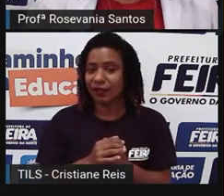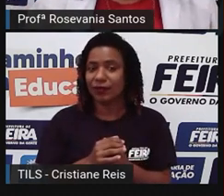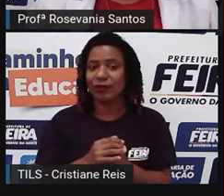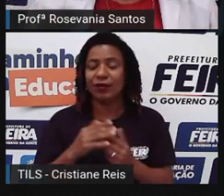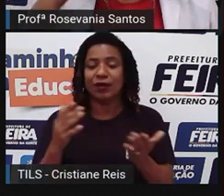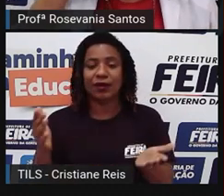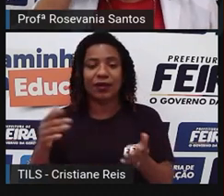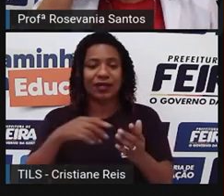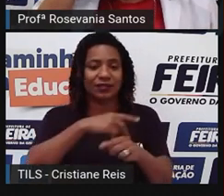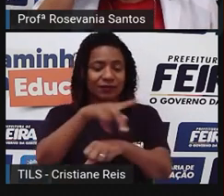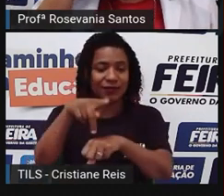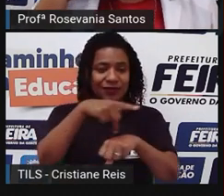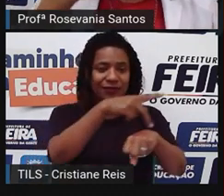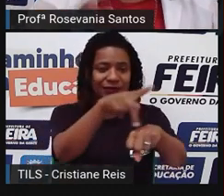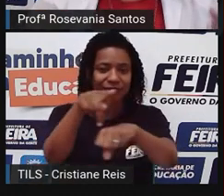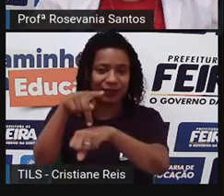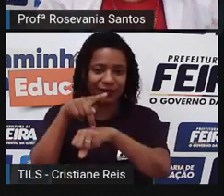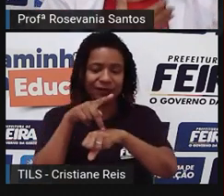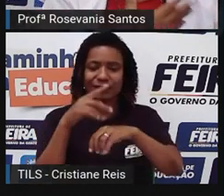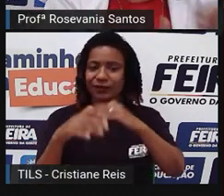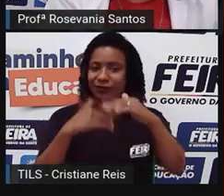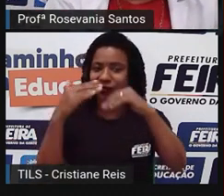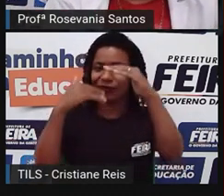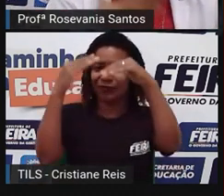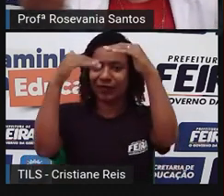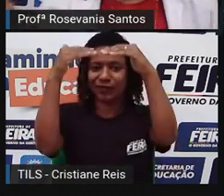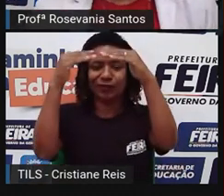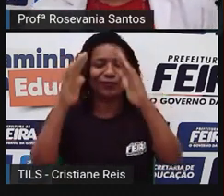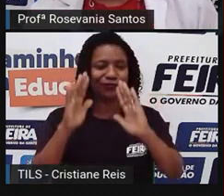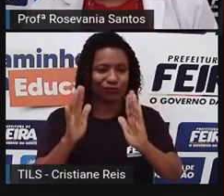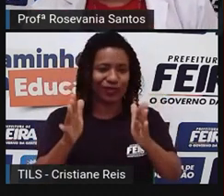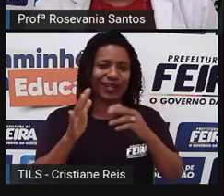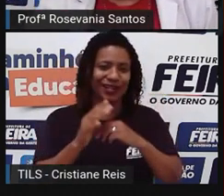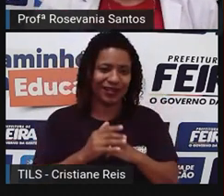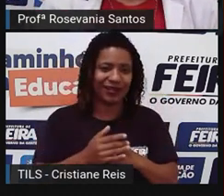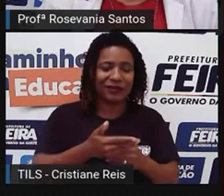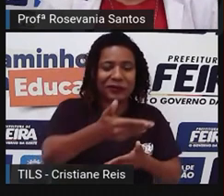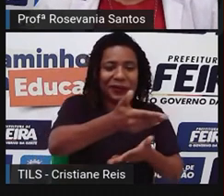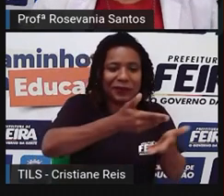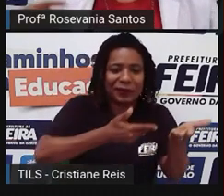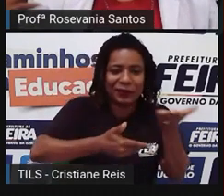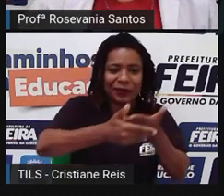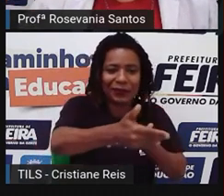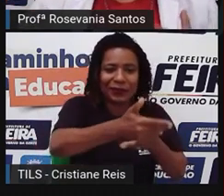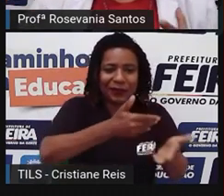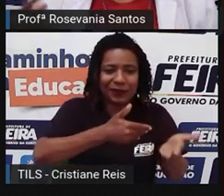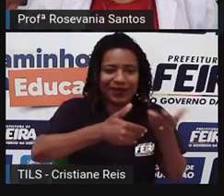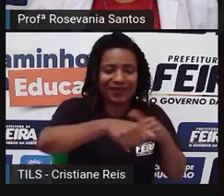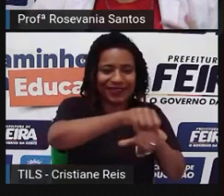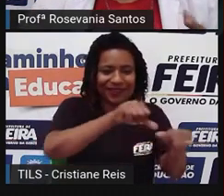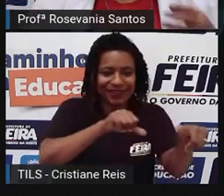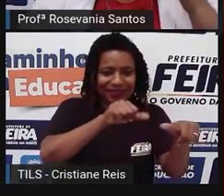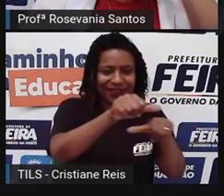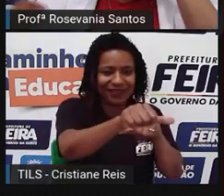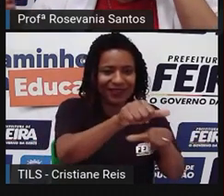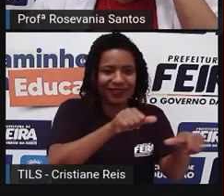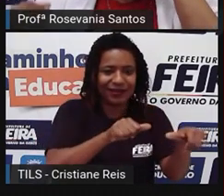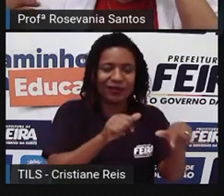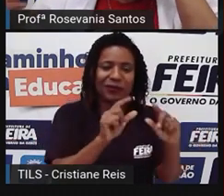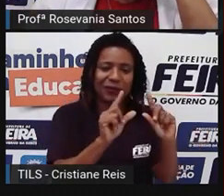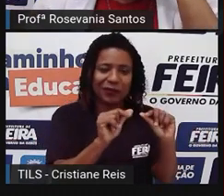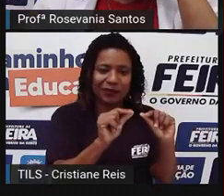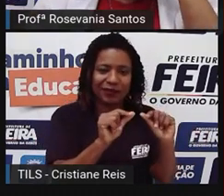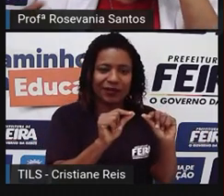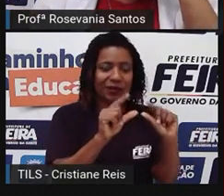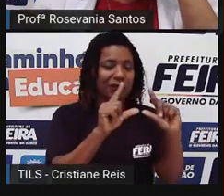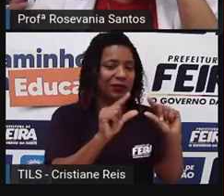desenvolvidas, já não dava mais para ser na base da troca, como era lá, né, no período artesanal, ou com poucas transações ou transações